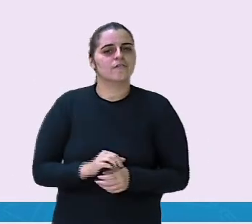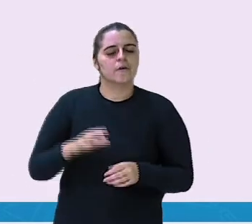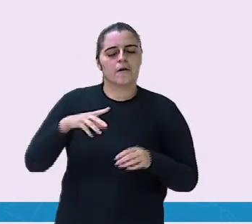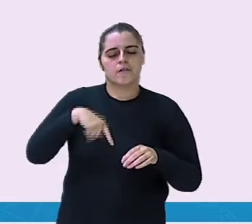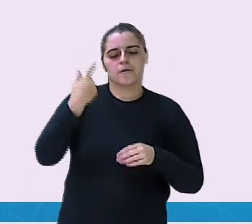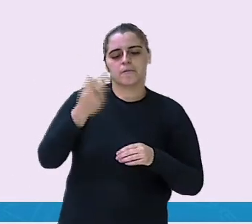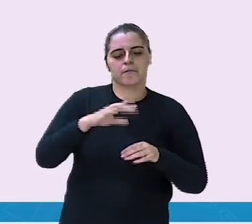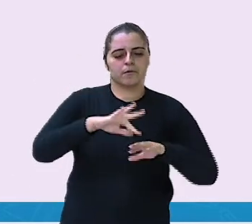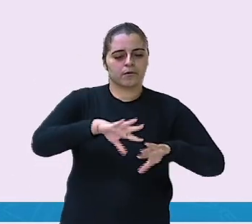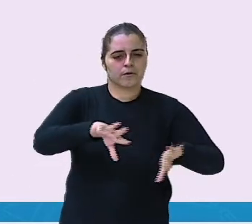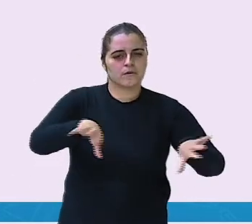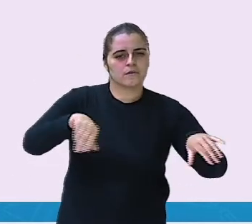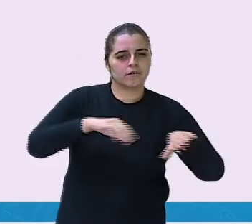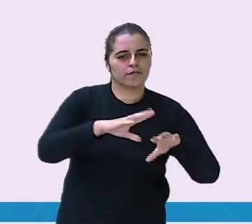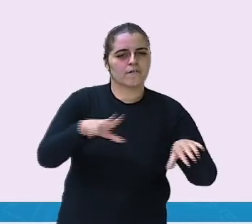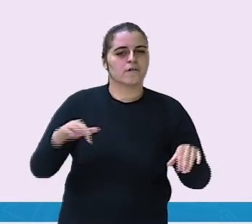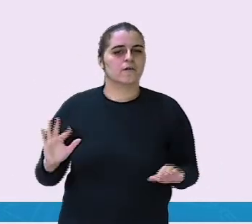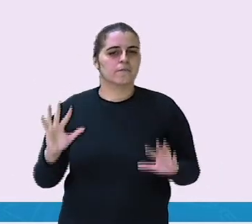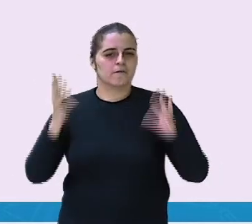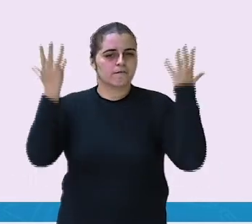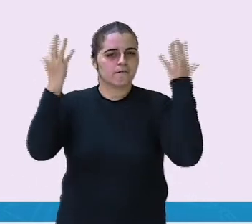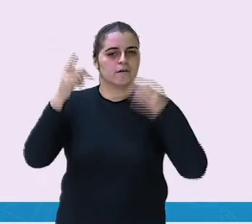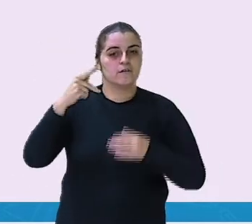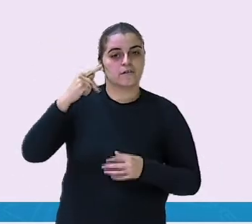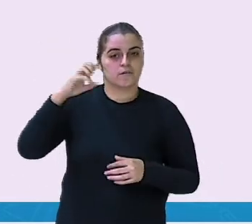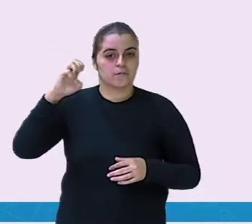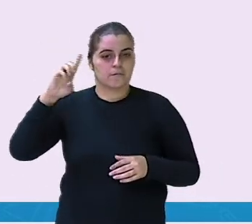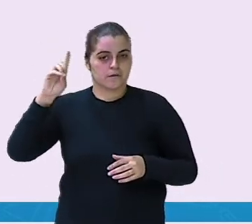vamos na festa de aniversário do Pedro.